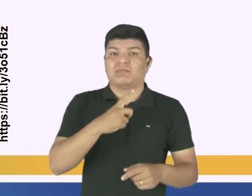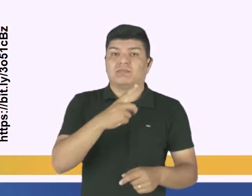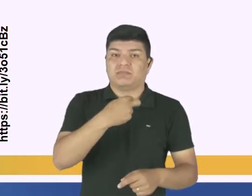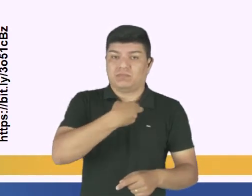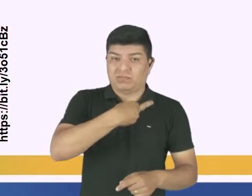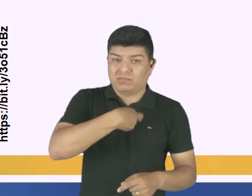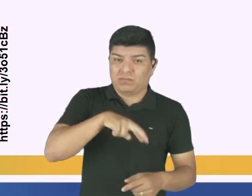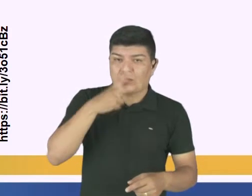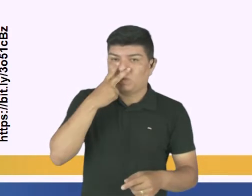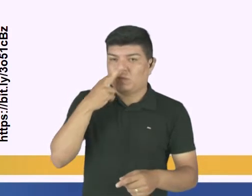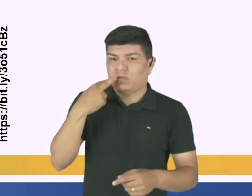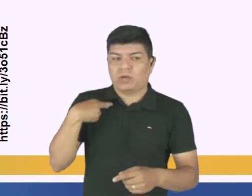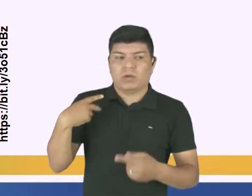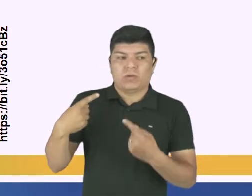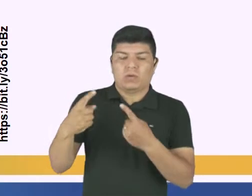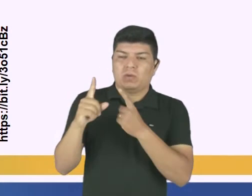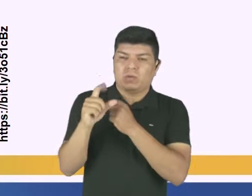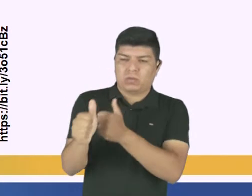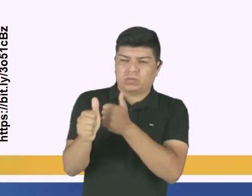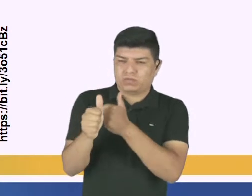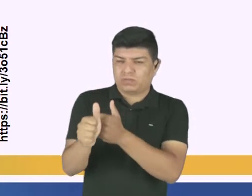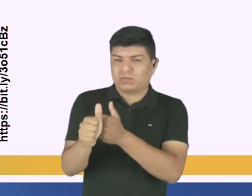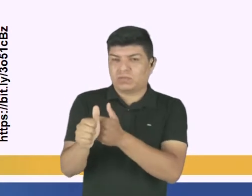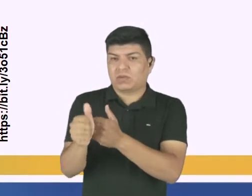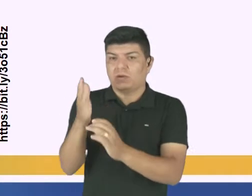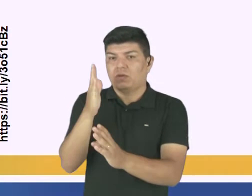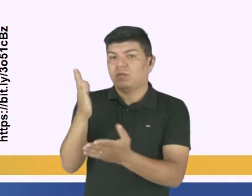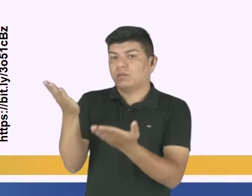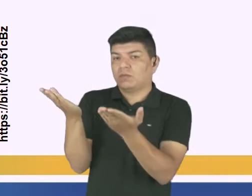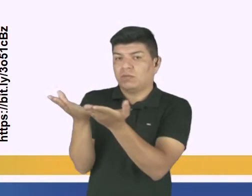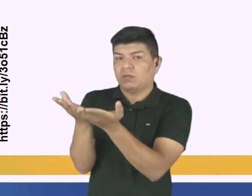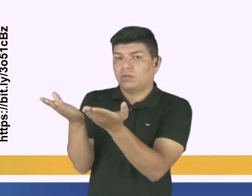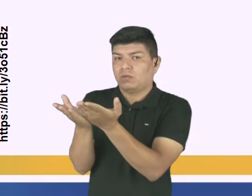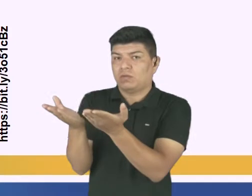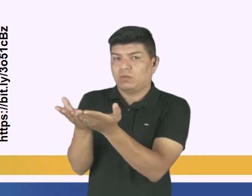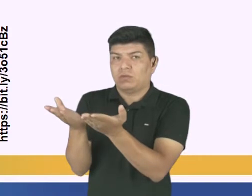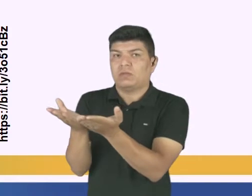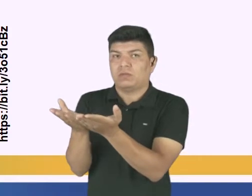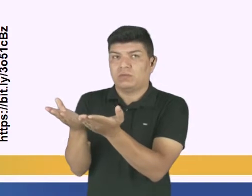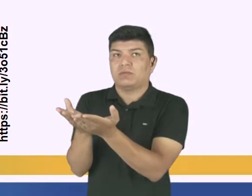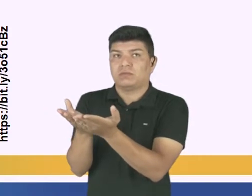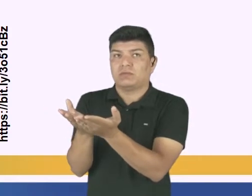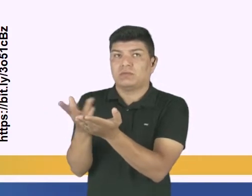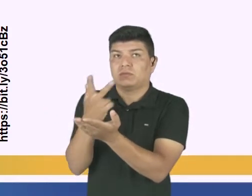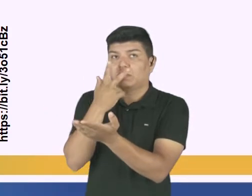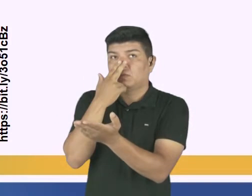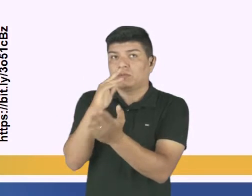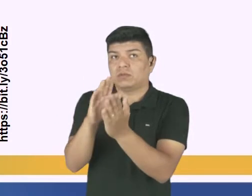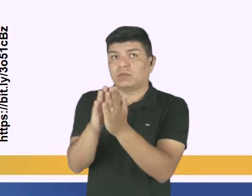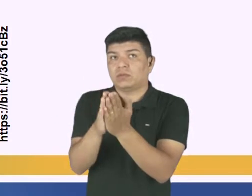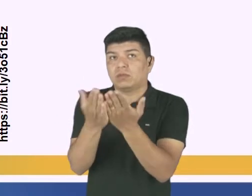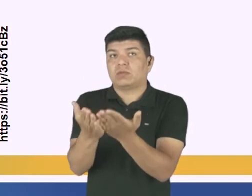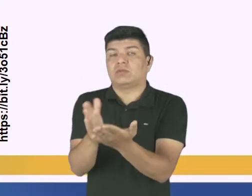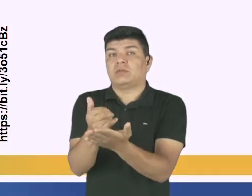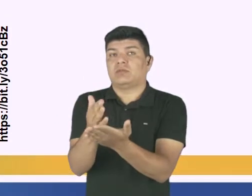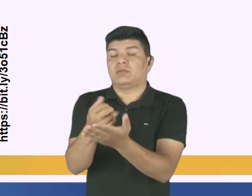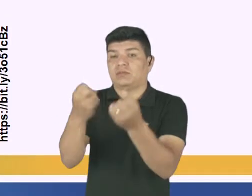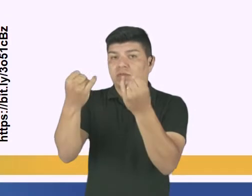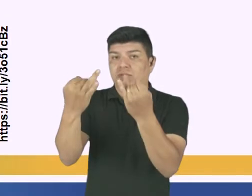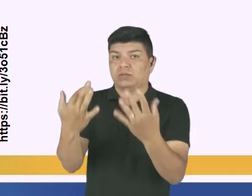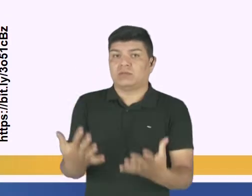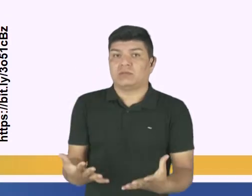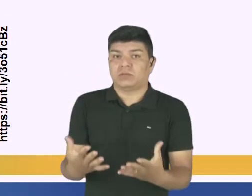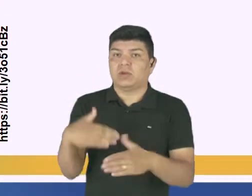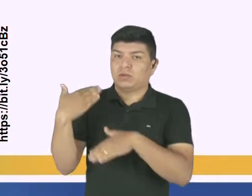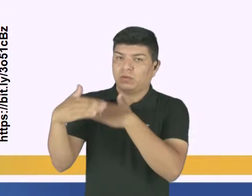perseguidas. No caso do cristianismo. Os livros históricos falam que o cristianismo